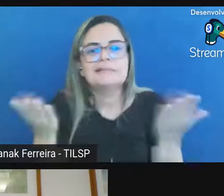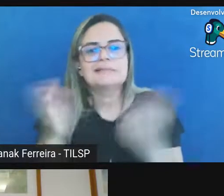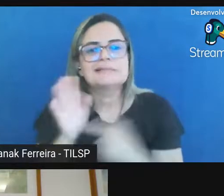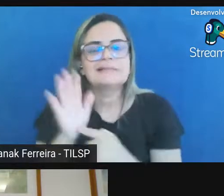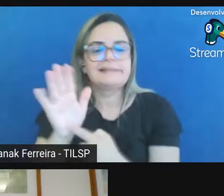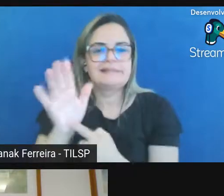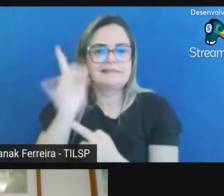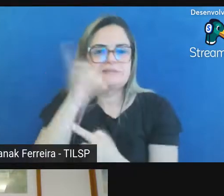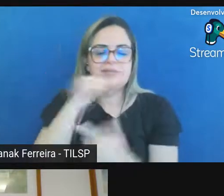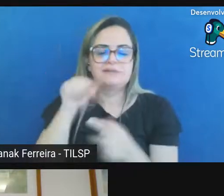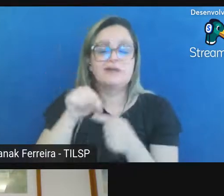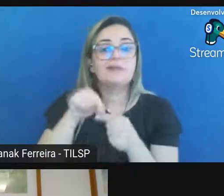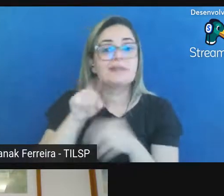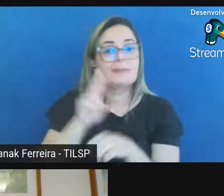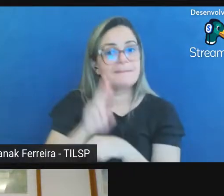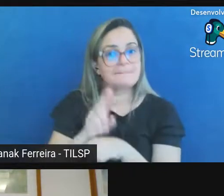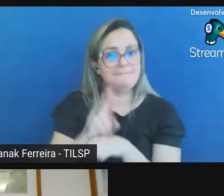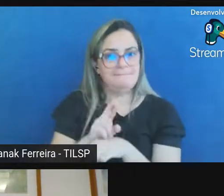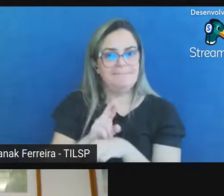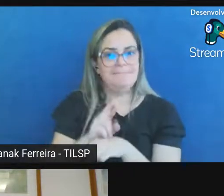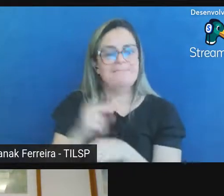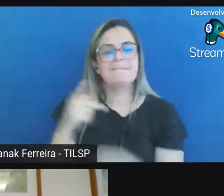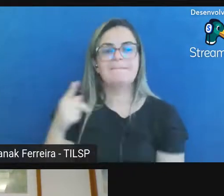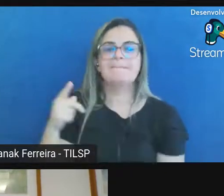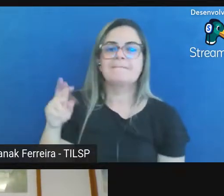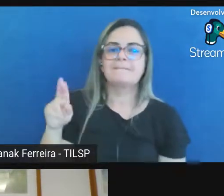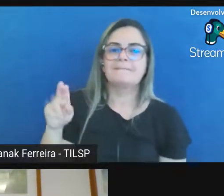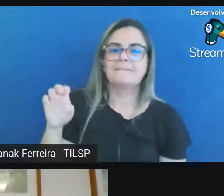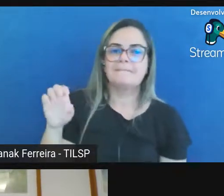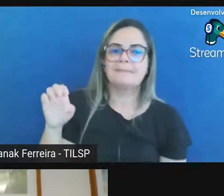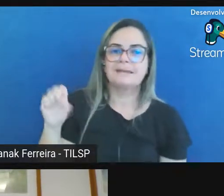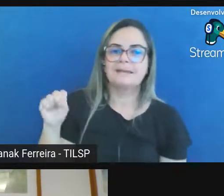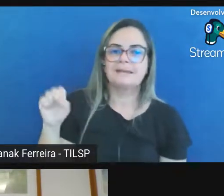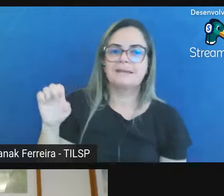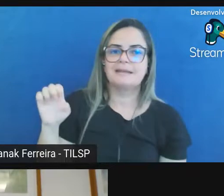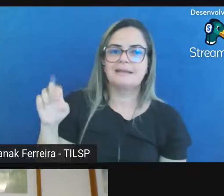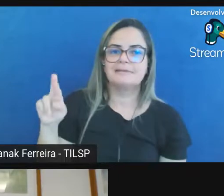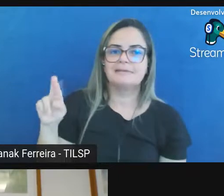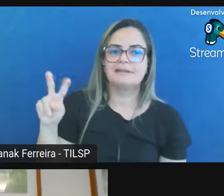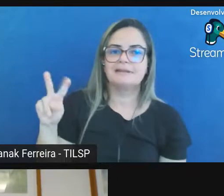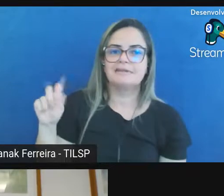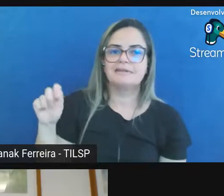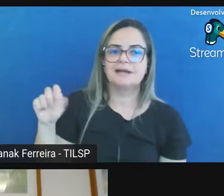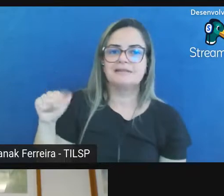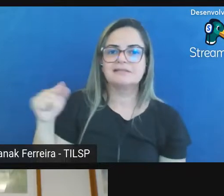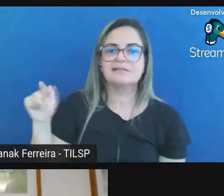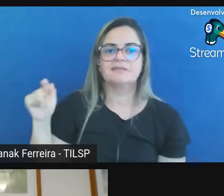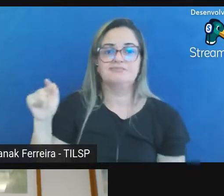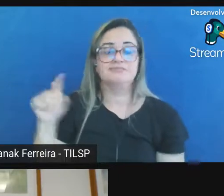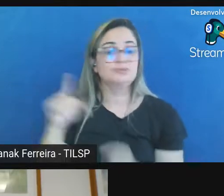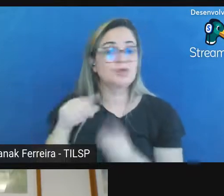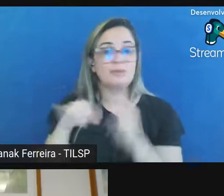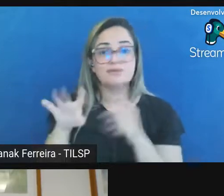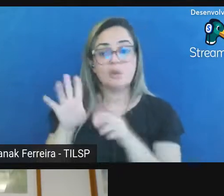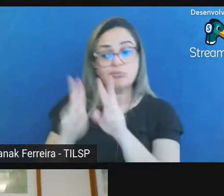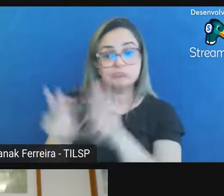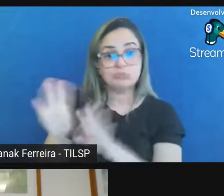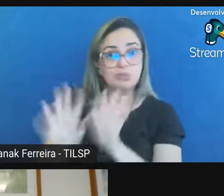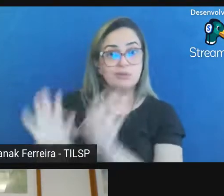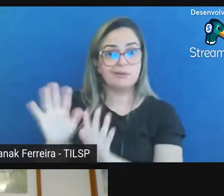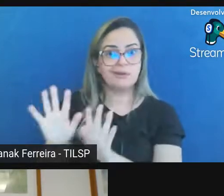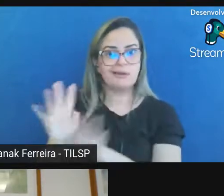e preservação não adianta só cuidar dos componentes identidade e integridade